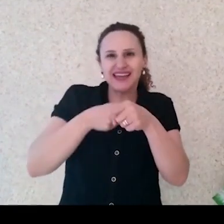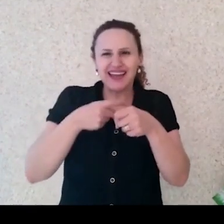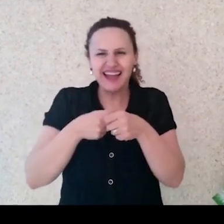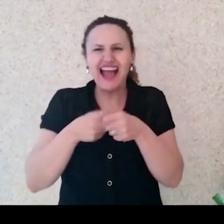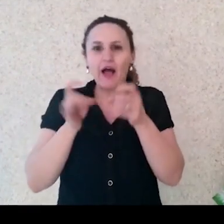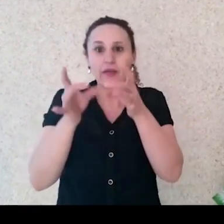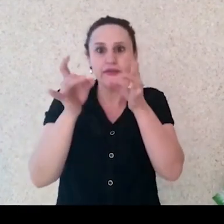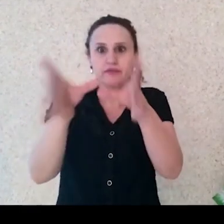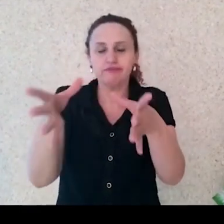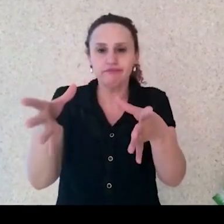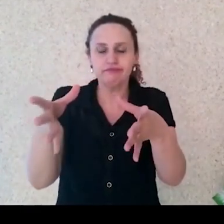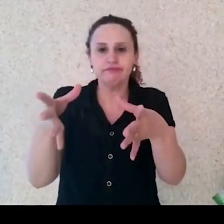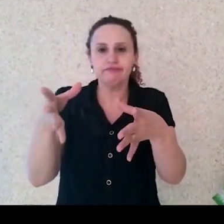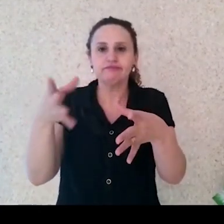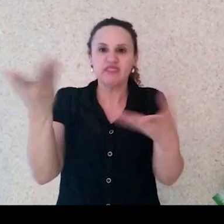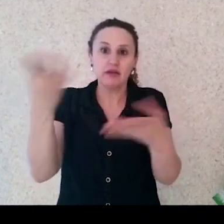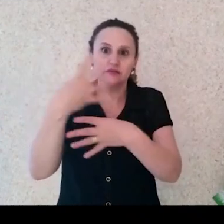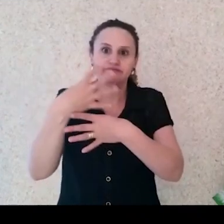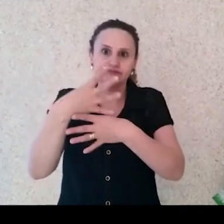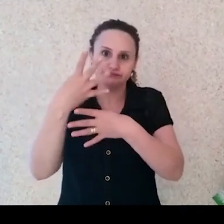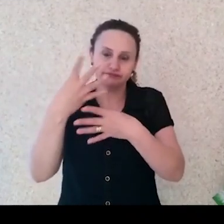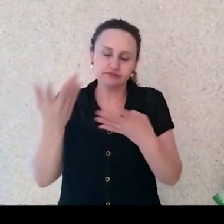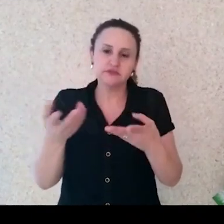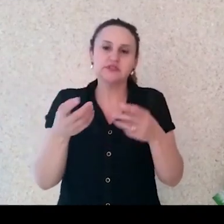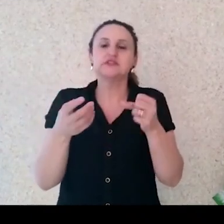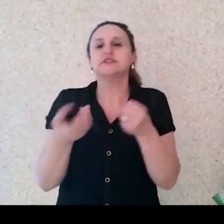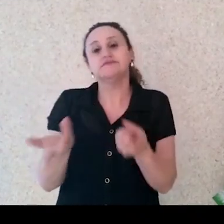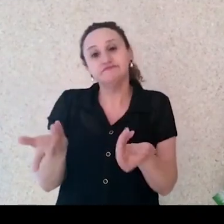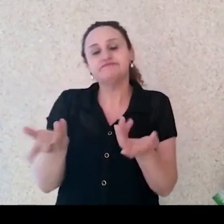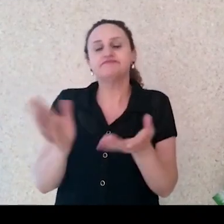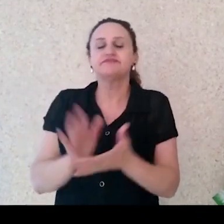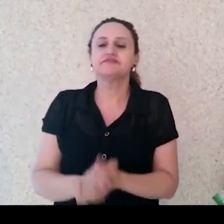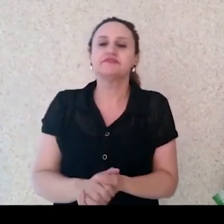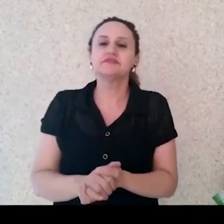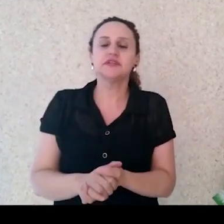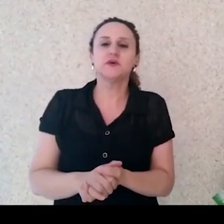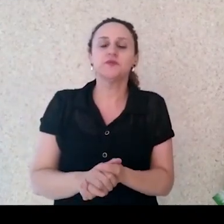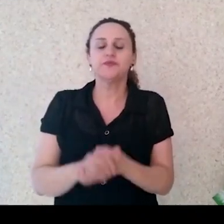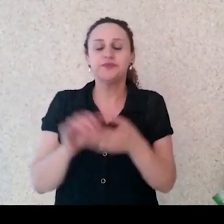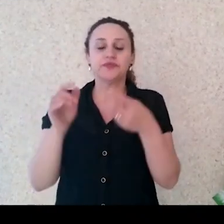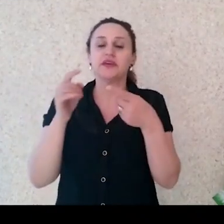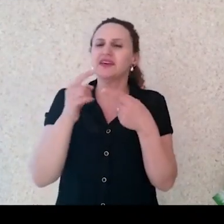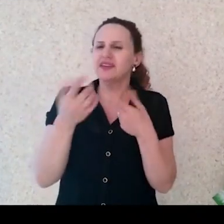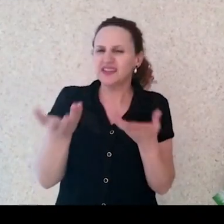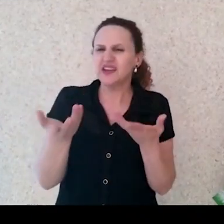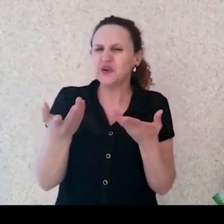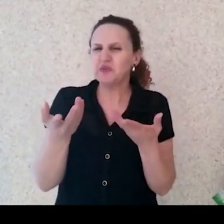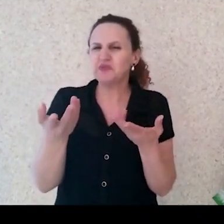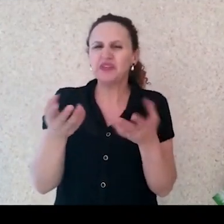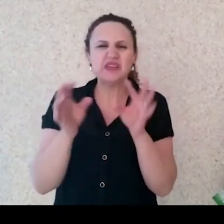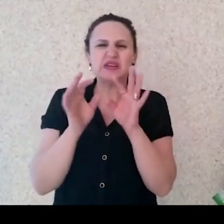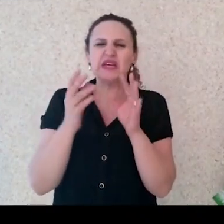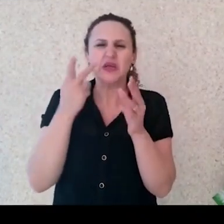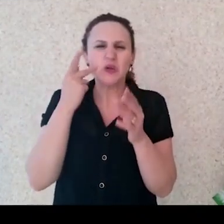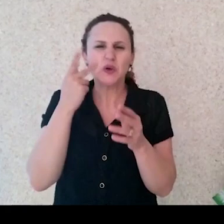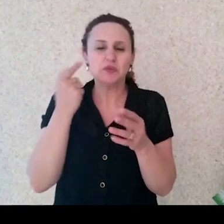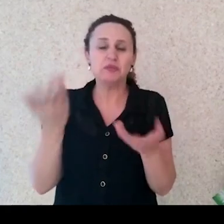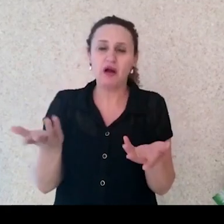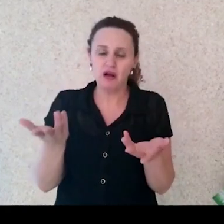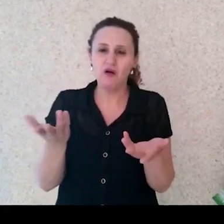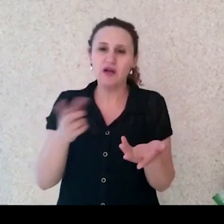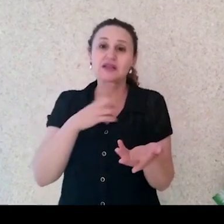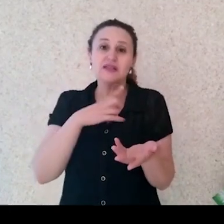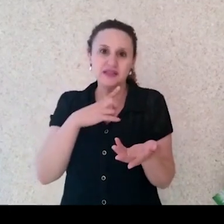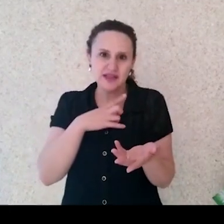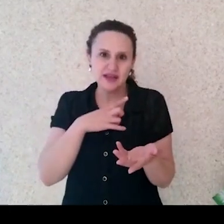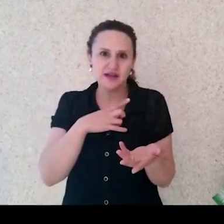que vende, naquilo que, de alguma forma, chega no gosto público e o contenta. Então, é muito comum, entre obras de best-seller, a gente